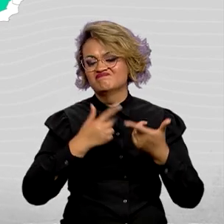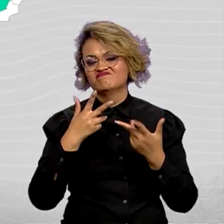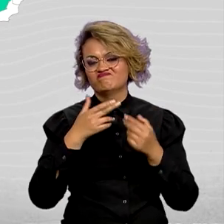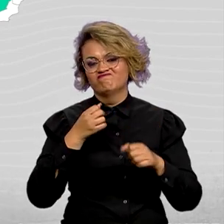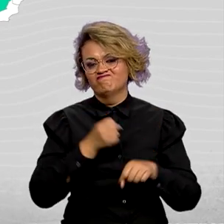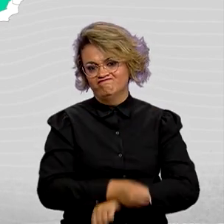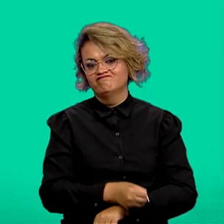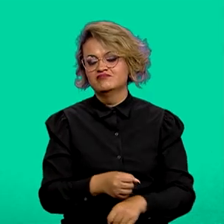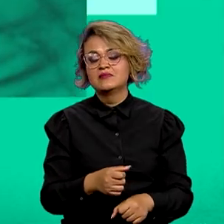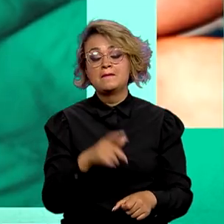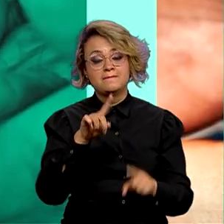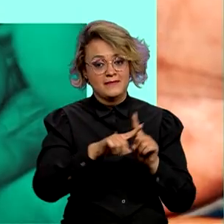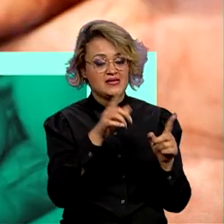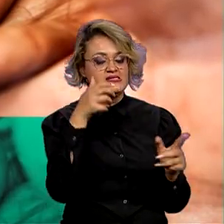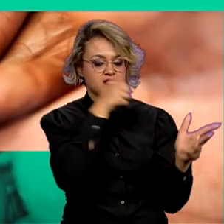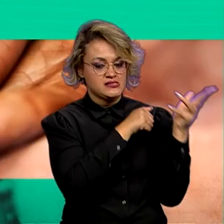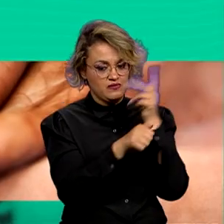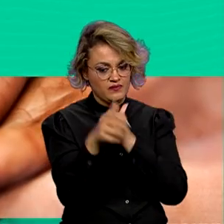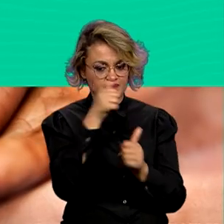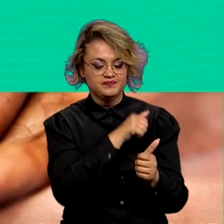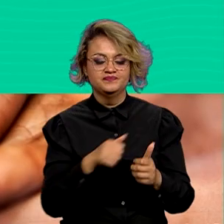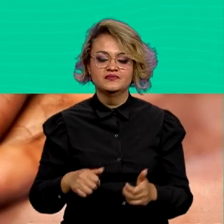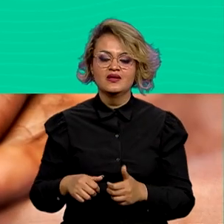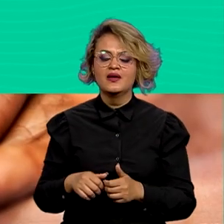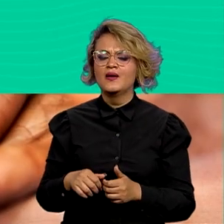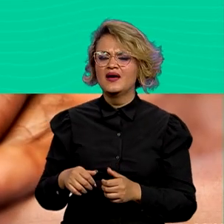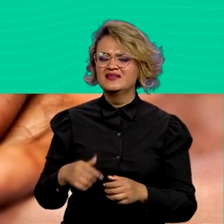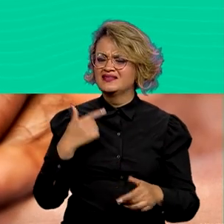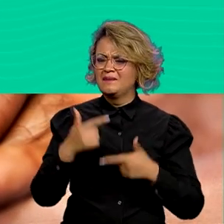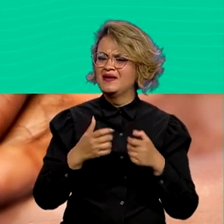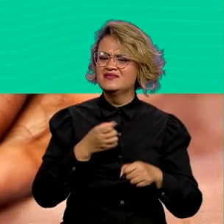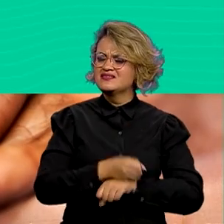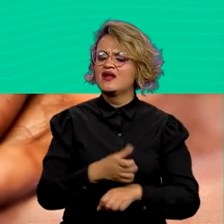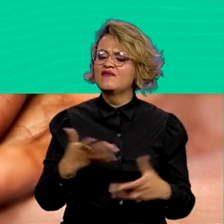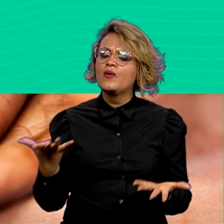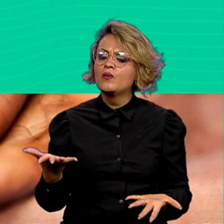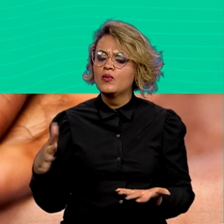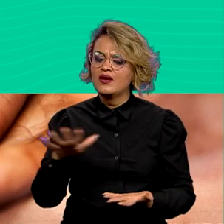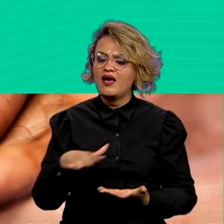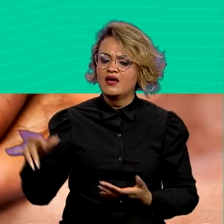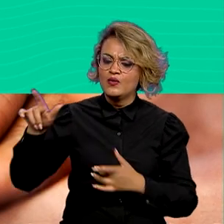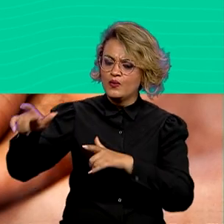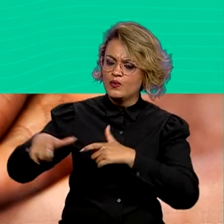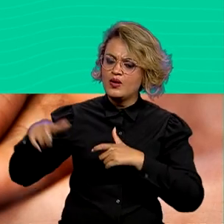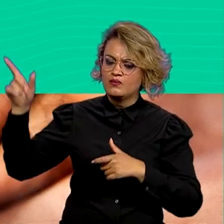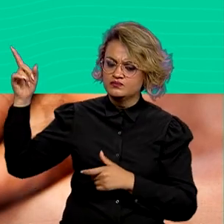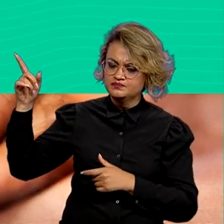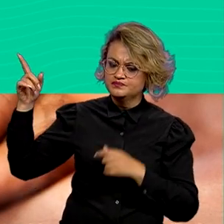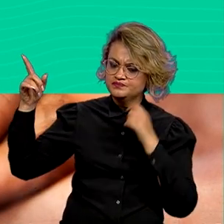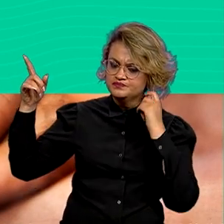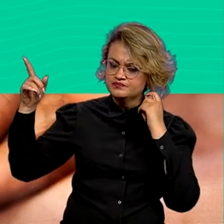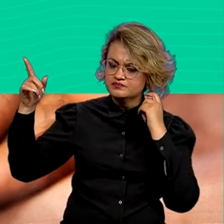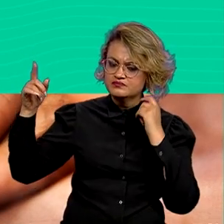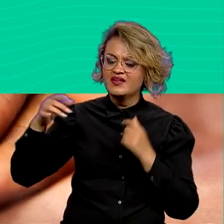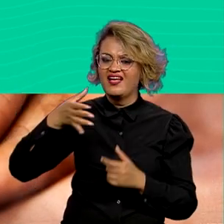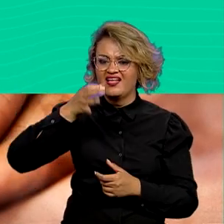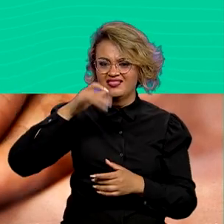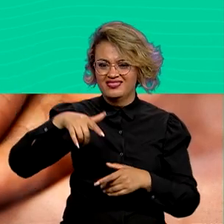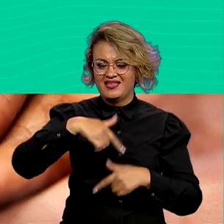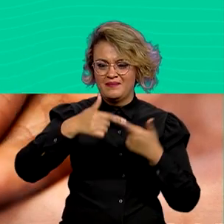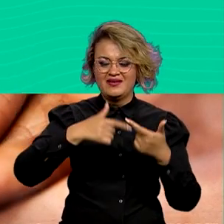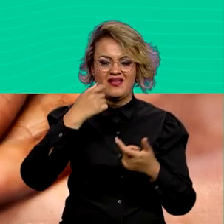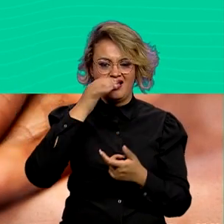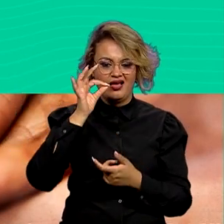resgatadas. Entre as atividades econômicas com maior número de vítimas na área rural, estão o cultivo do café,